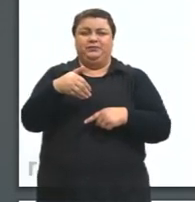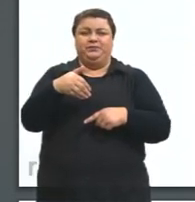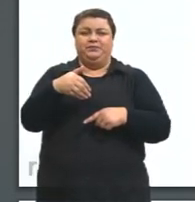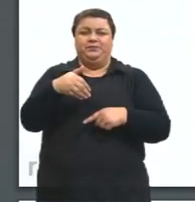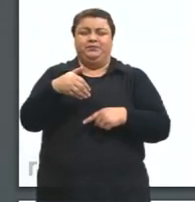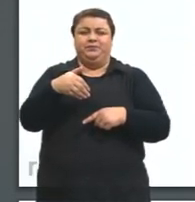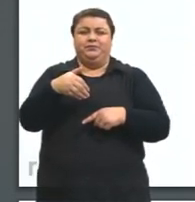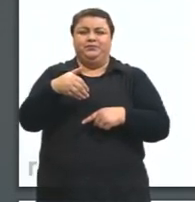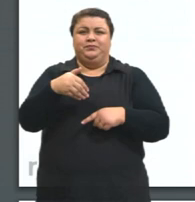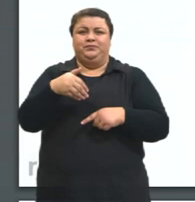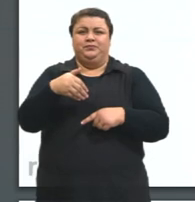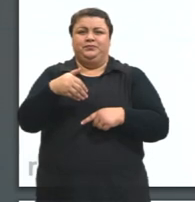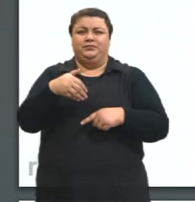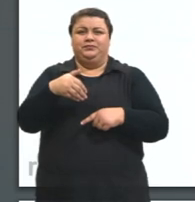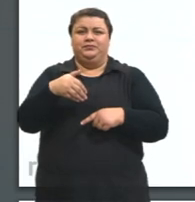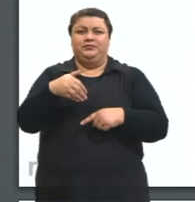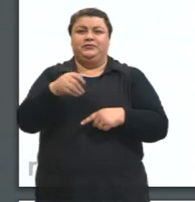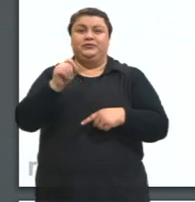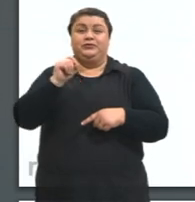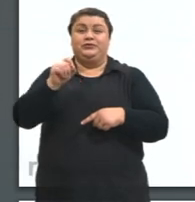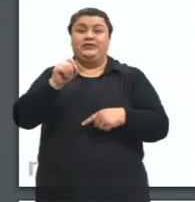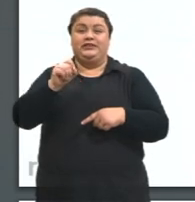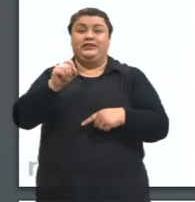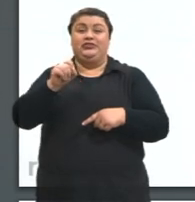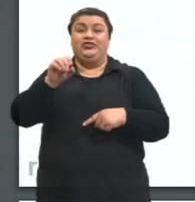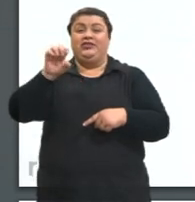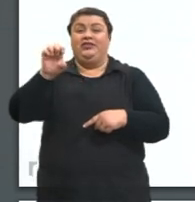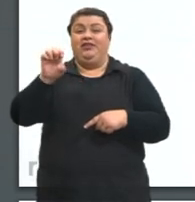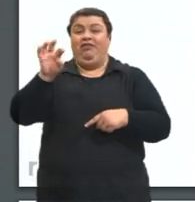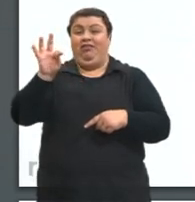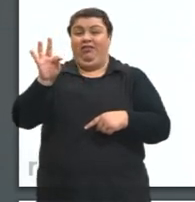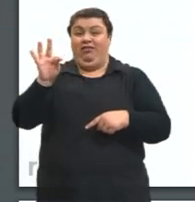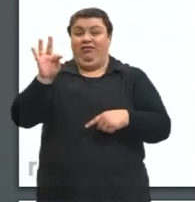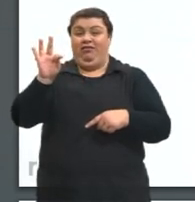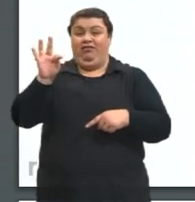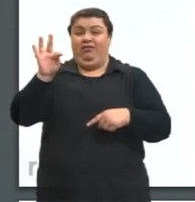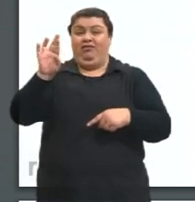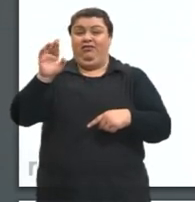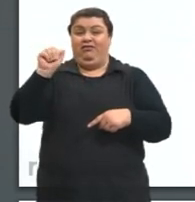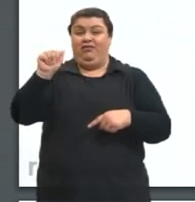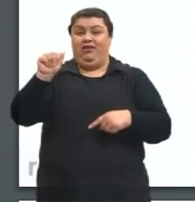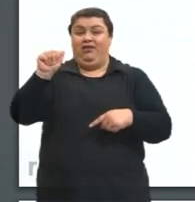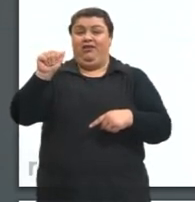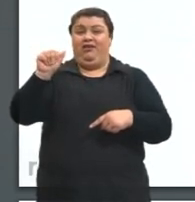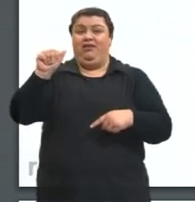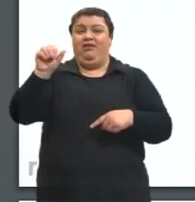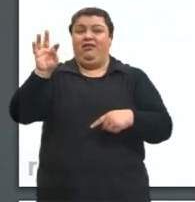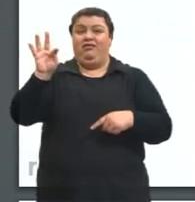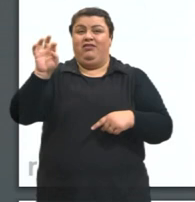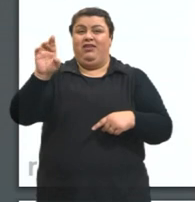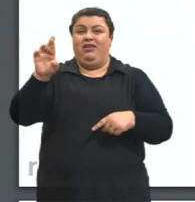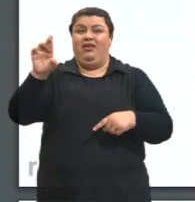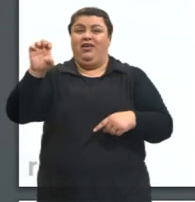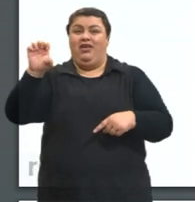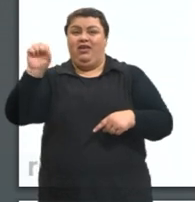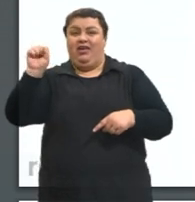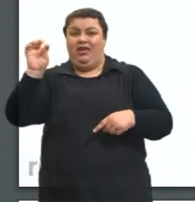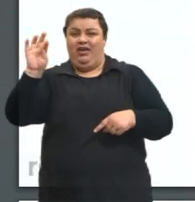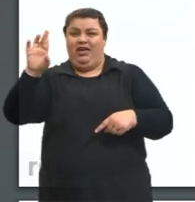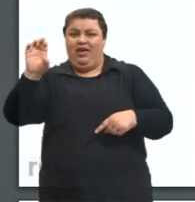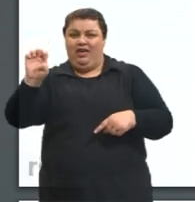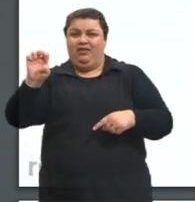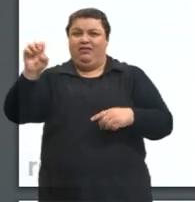A Chegada de extraterrestres à Terra. E esses extraterrestres, eles vão se